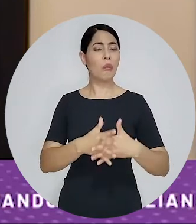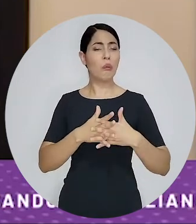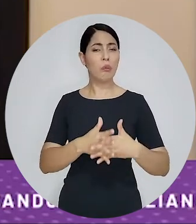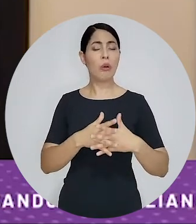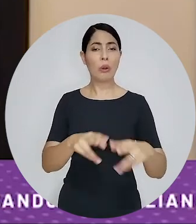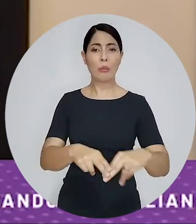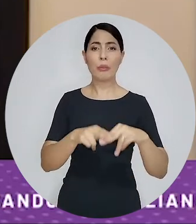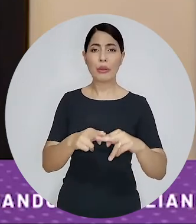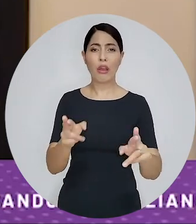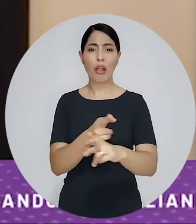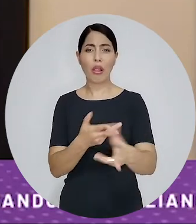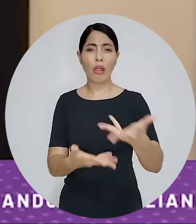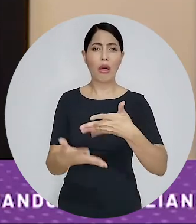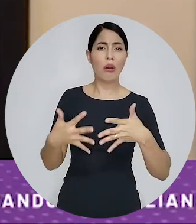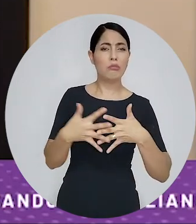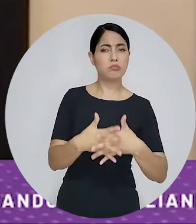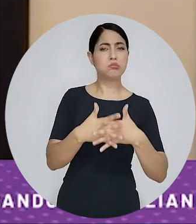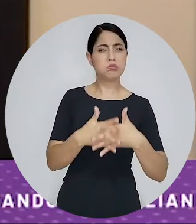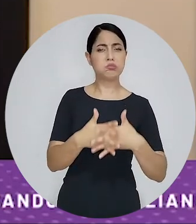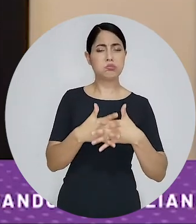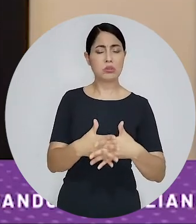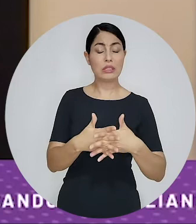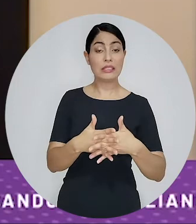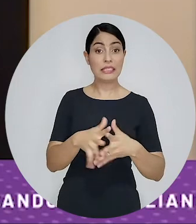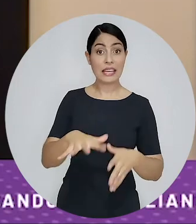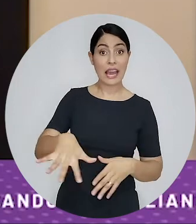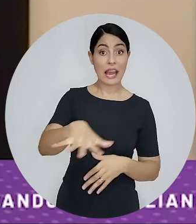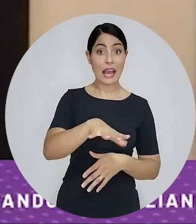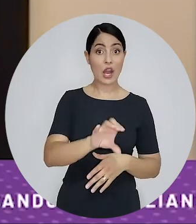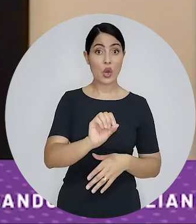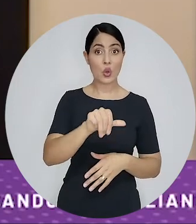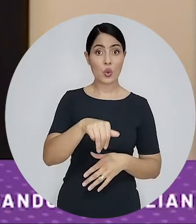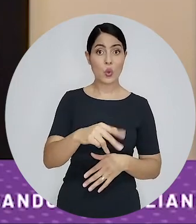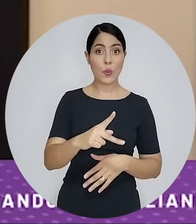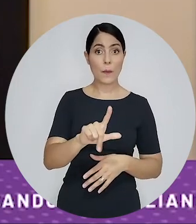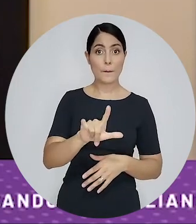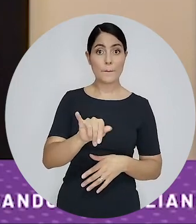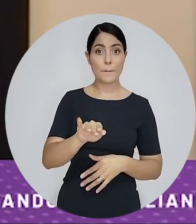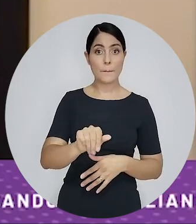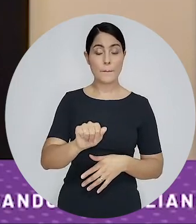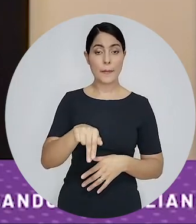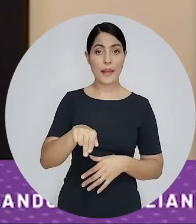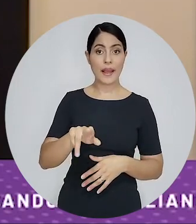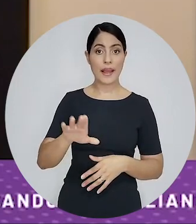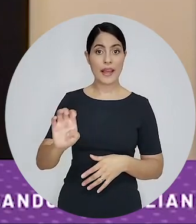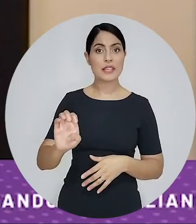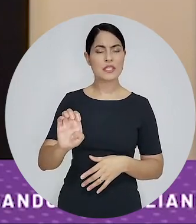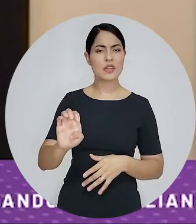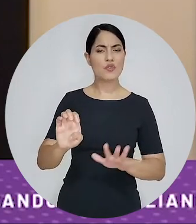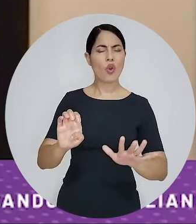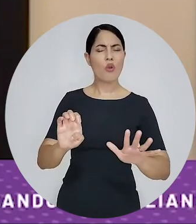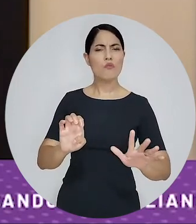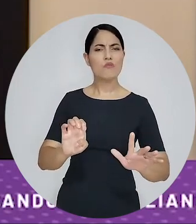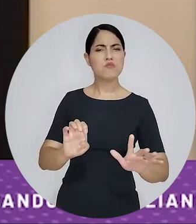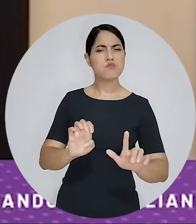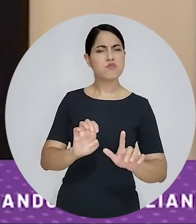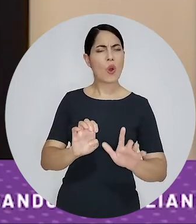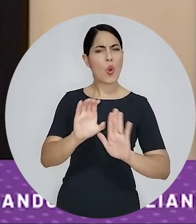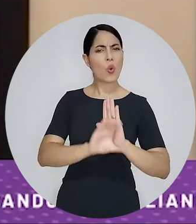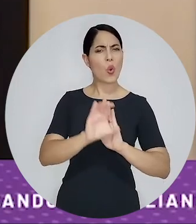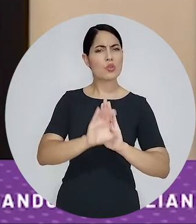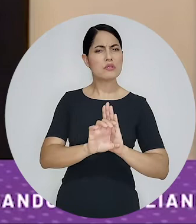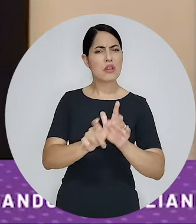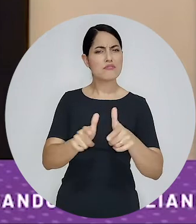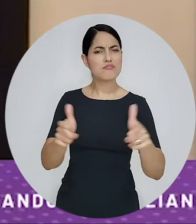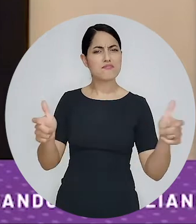mais complexa as relações sociais ficaram mais complexas e essa área e esse termo acabaram ganhando uma amplitude muito maior